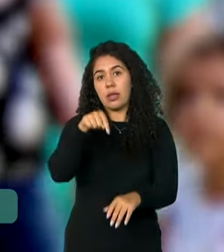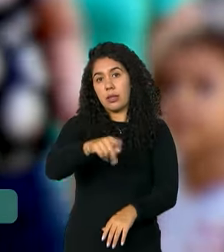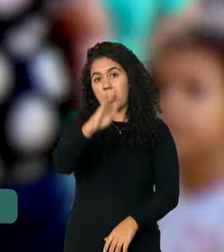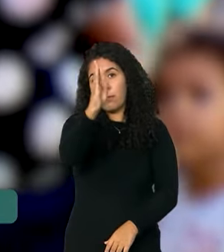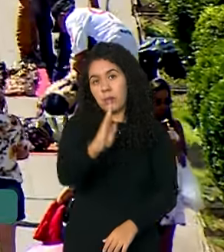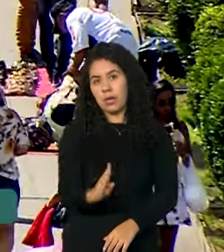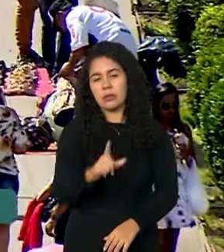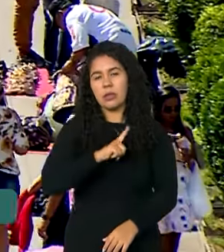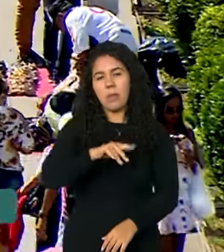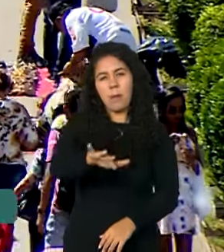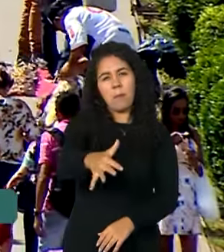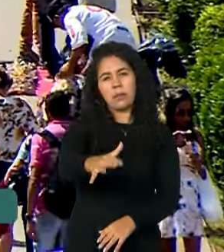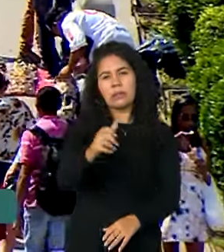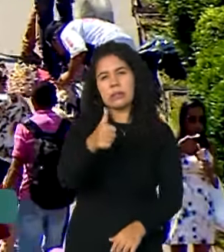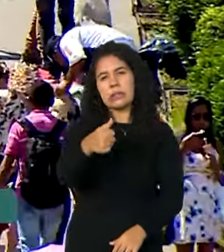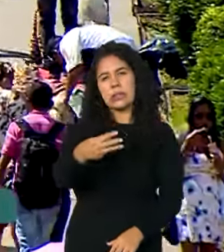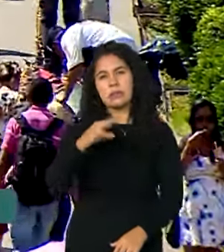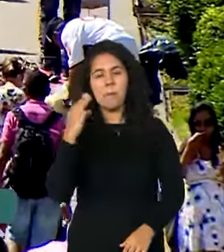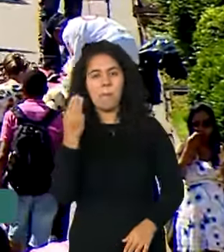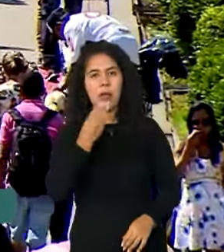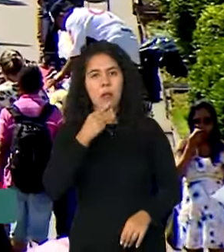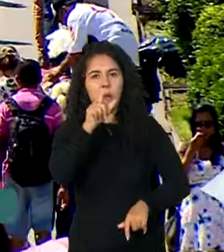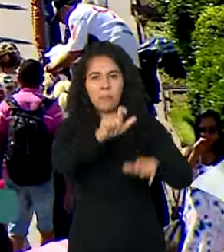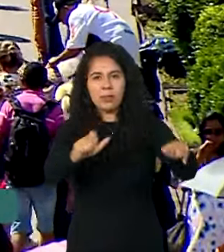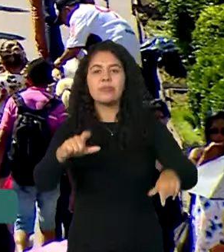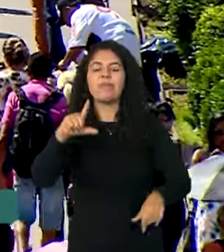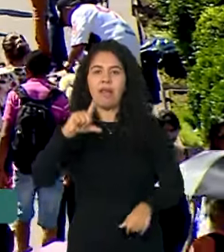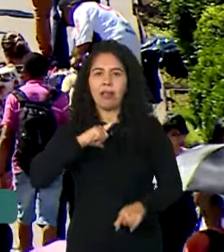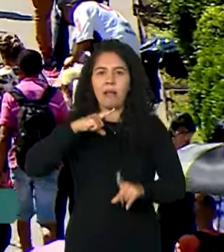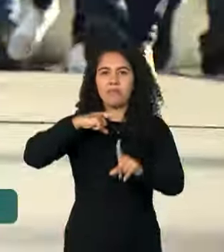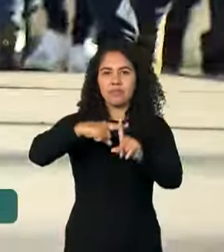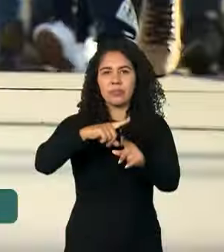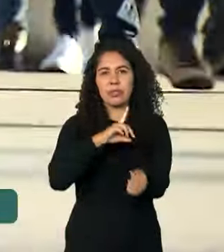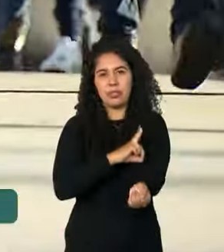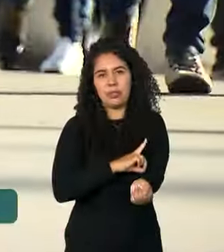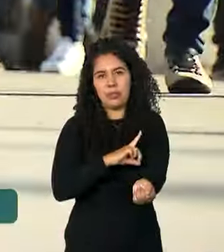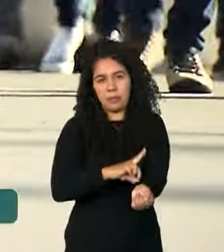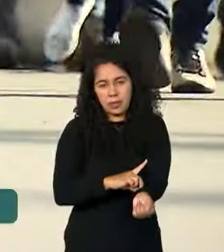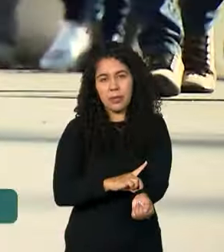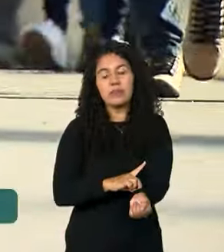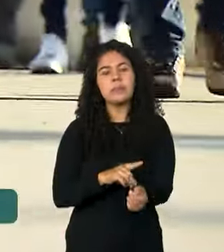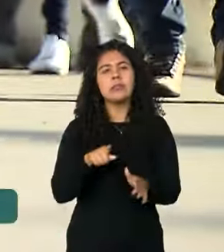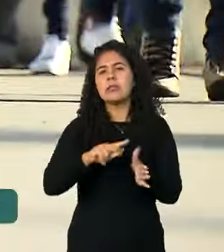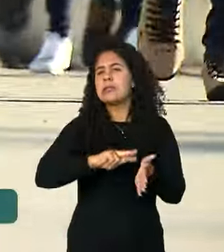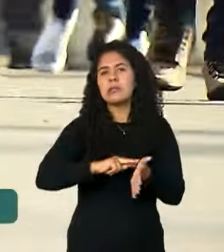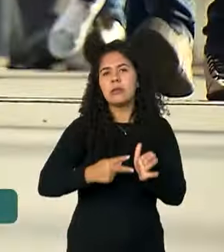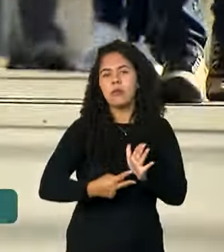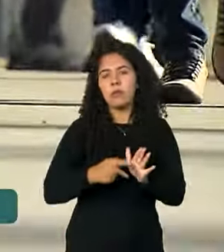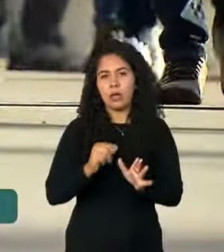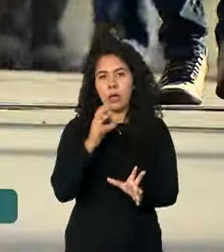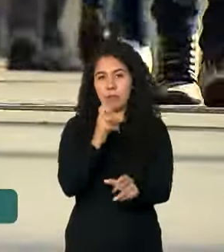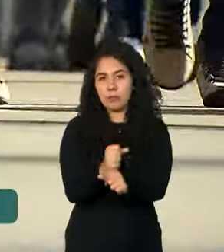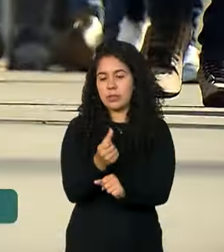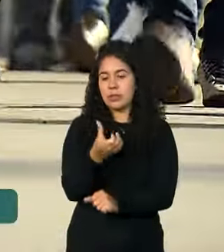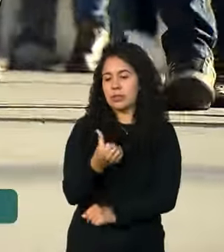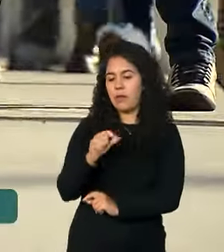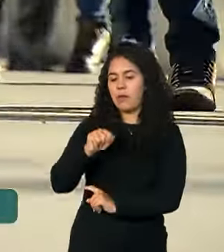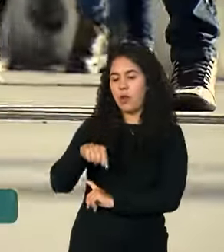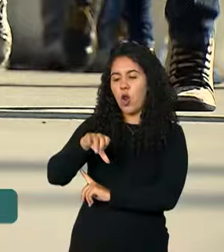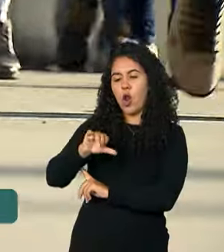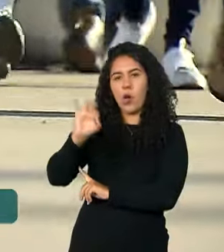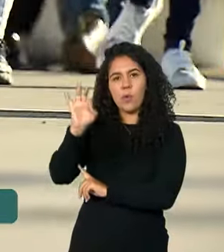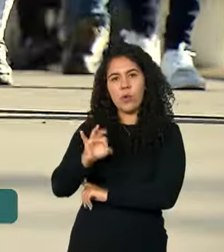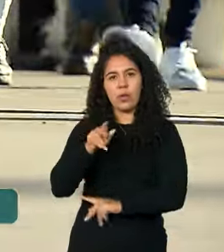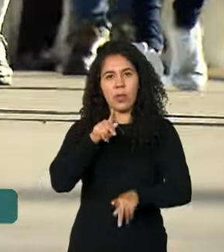13 milhões de pessoas vivendo com essa condição. O que representa 6,9%